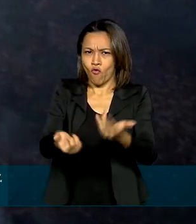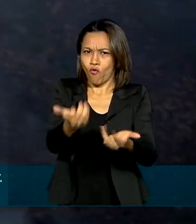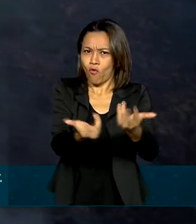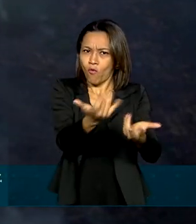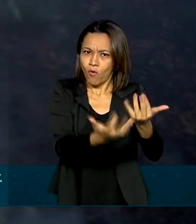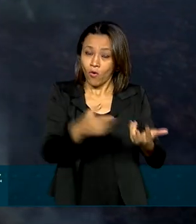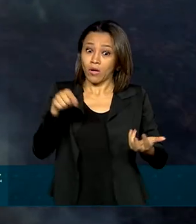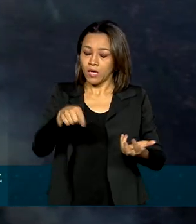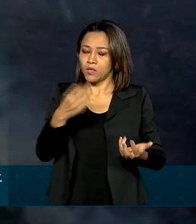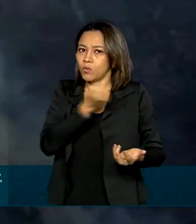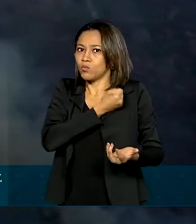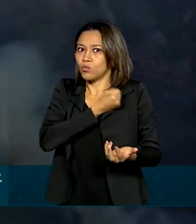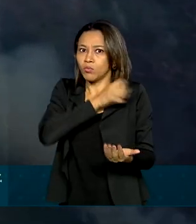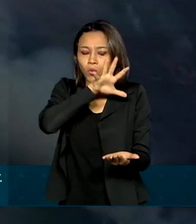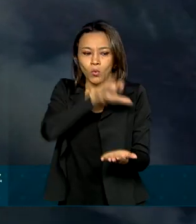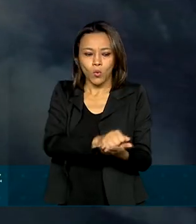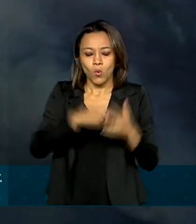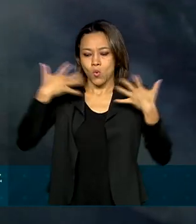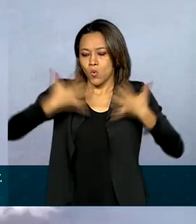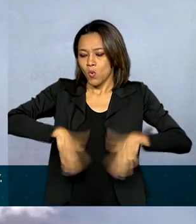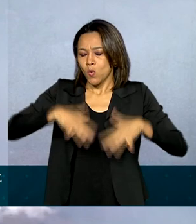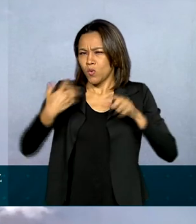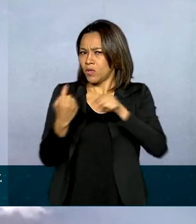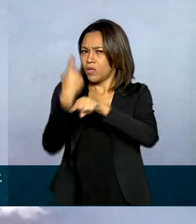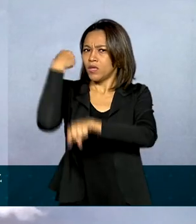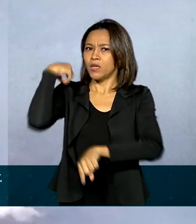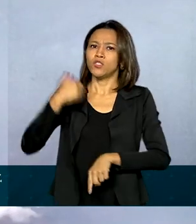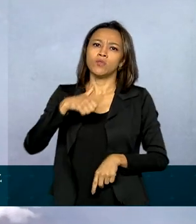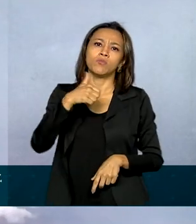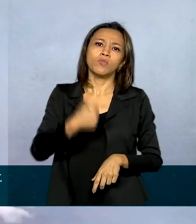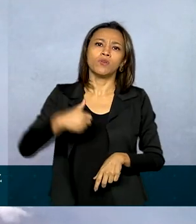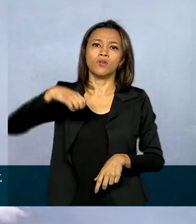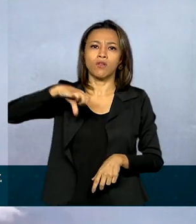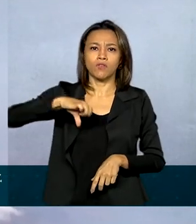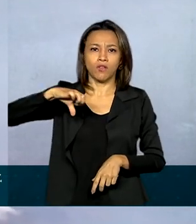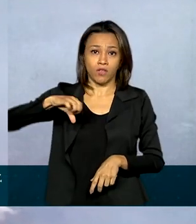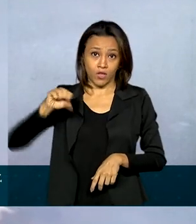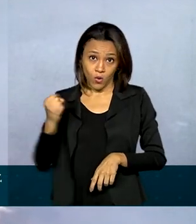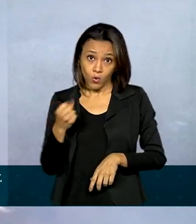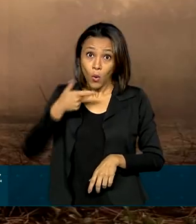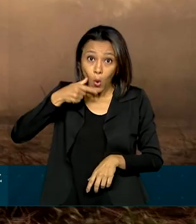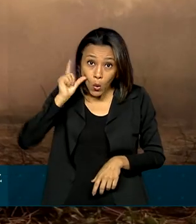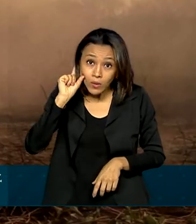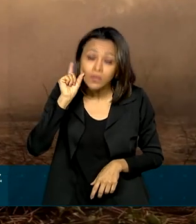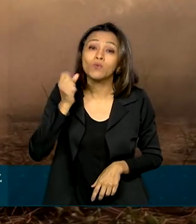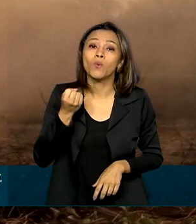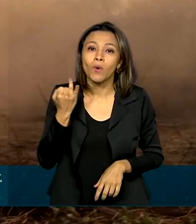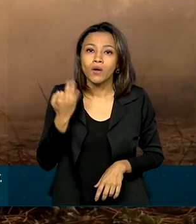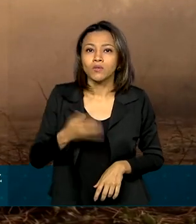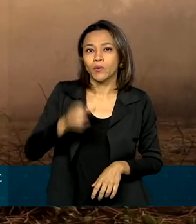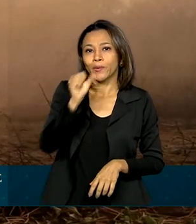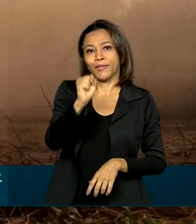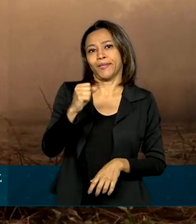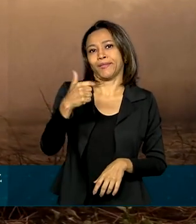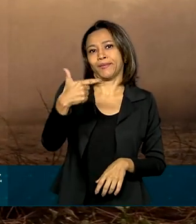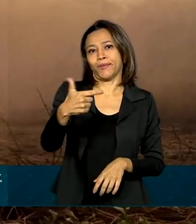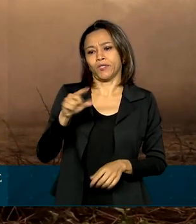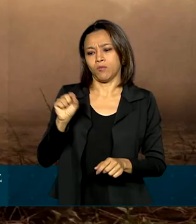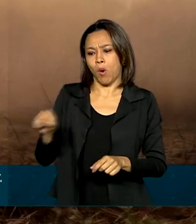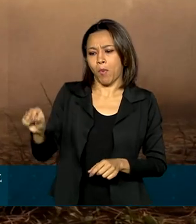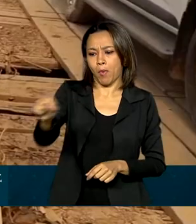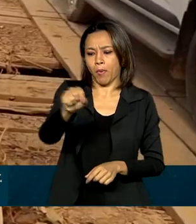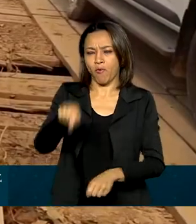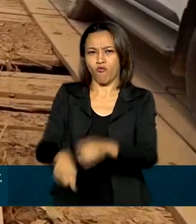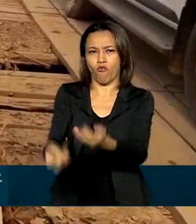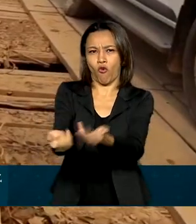maior número já registrado desde 1998. Ontem foram identificados 82 novos focos. A região do